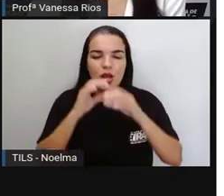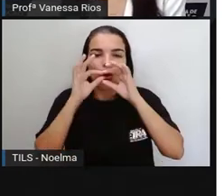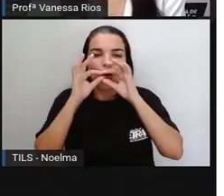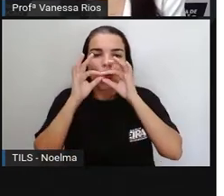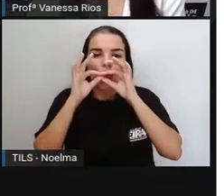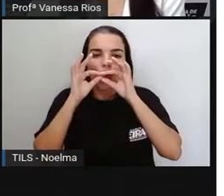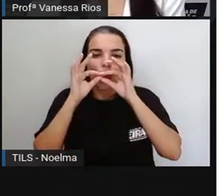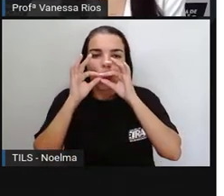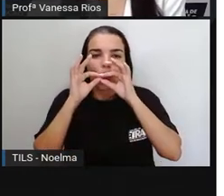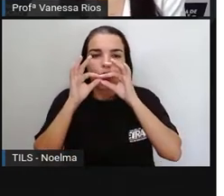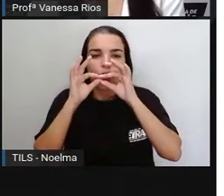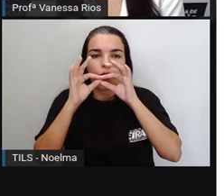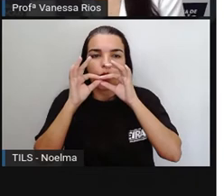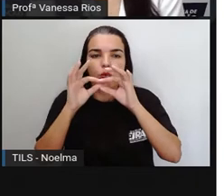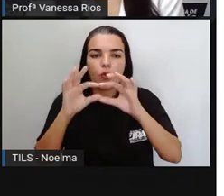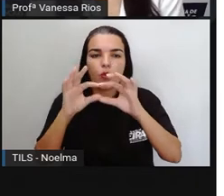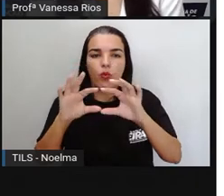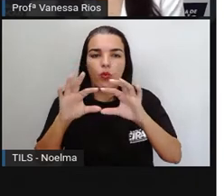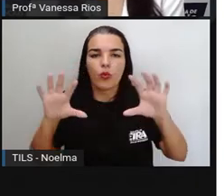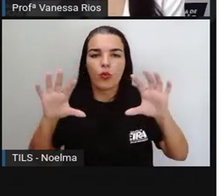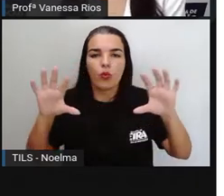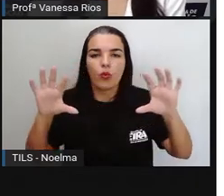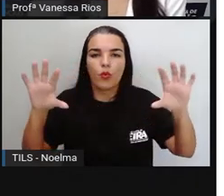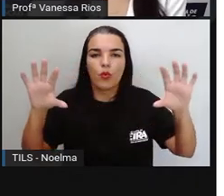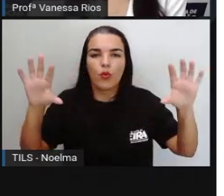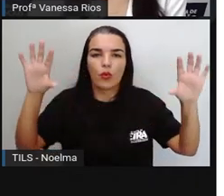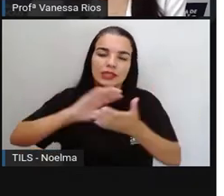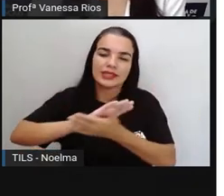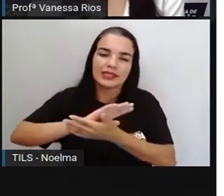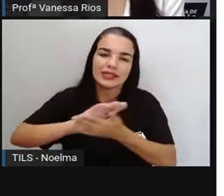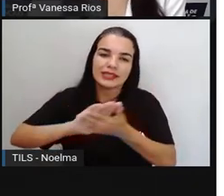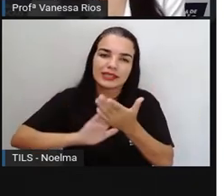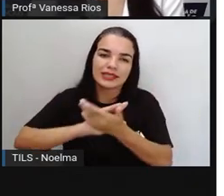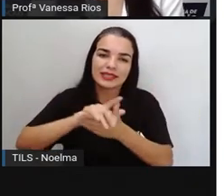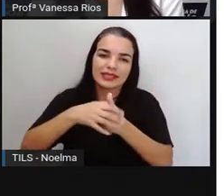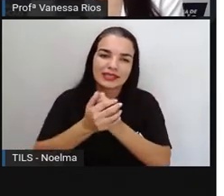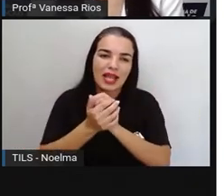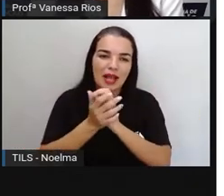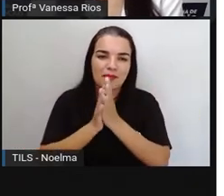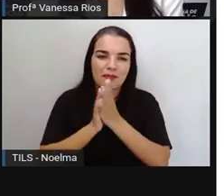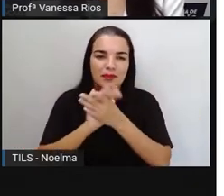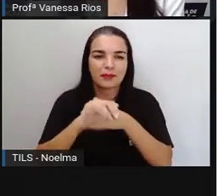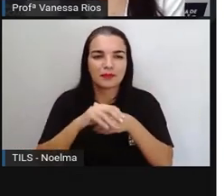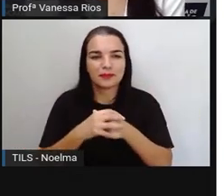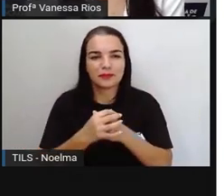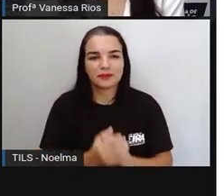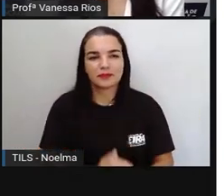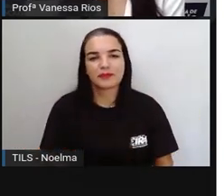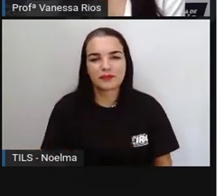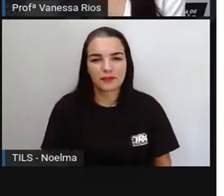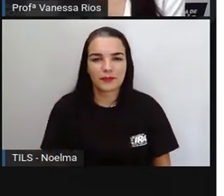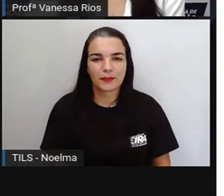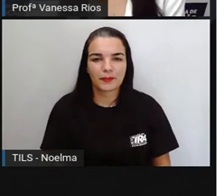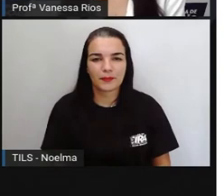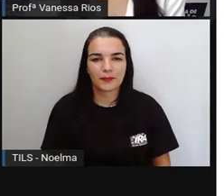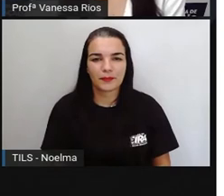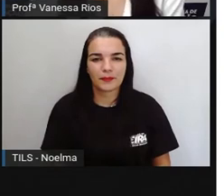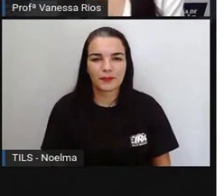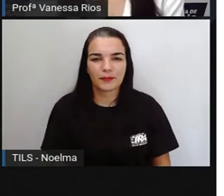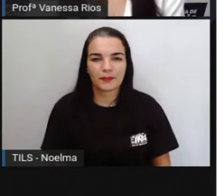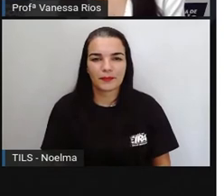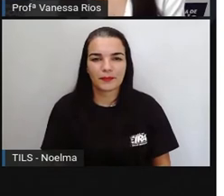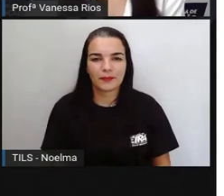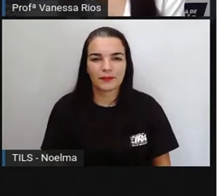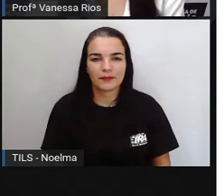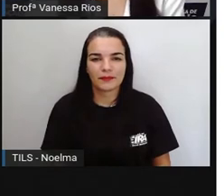instrumentos até da própria natureza, que pareçam aí com canudo, pode ser utilizado, né? Para brincar. Essa brincadeira